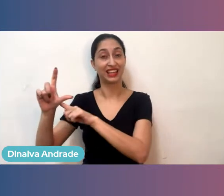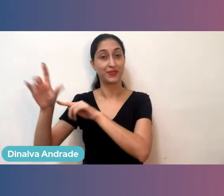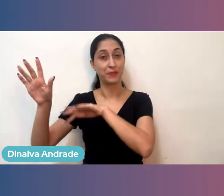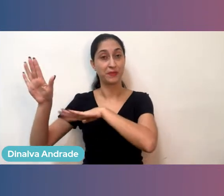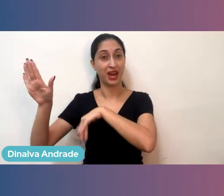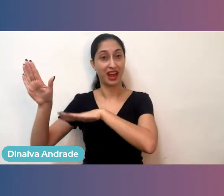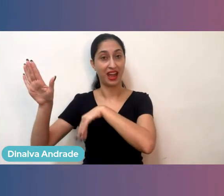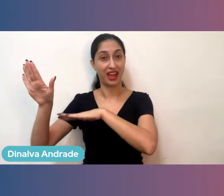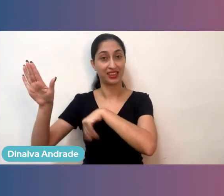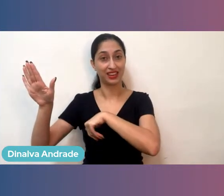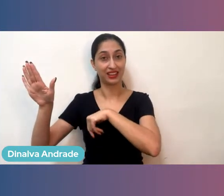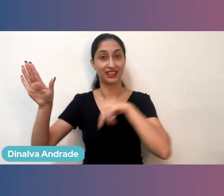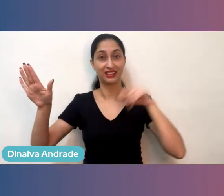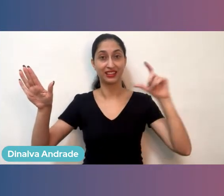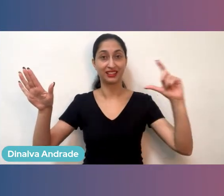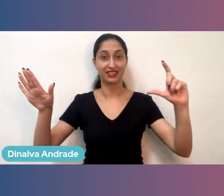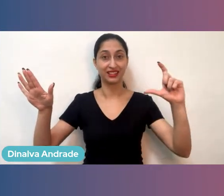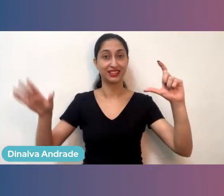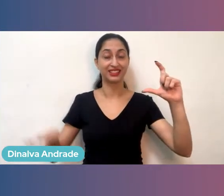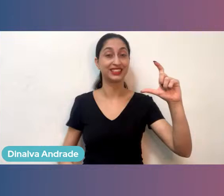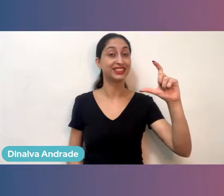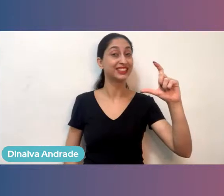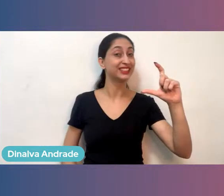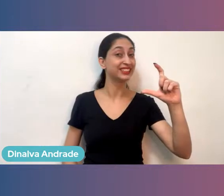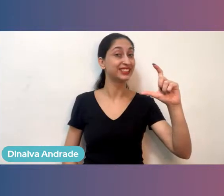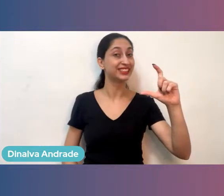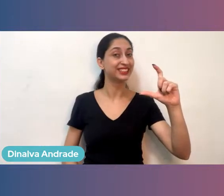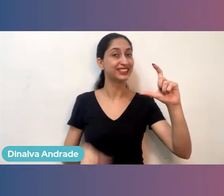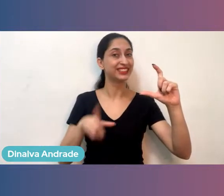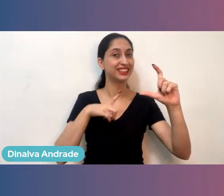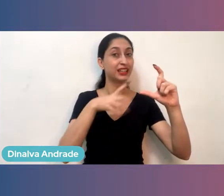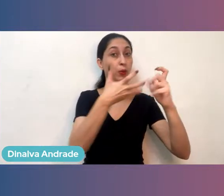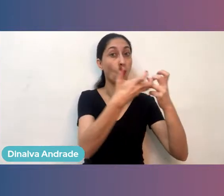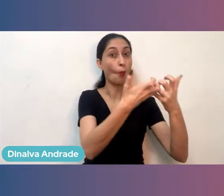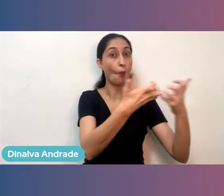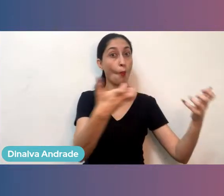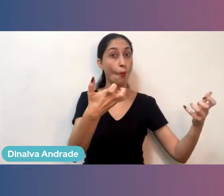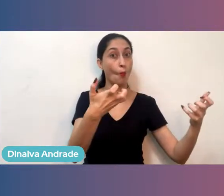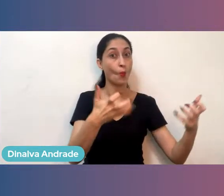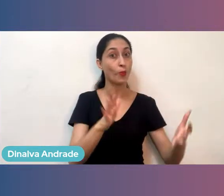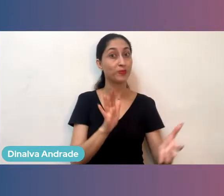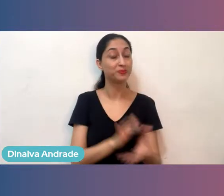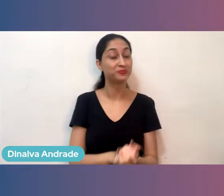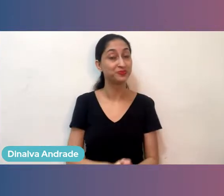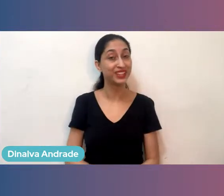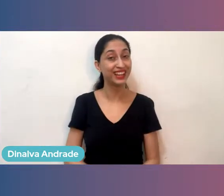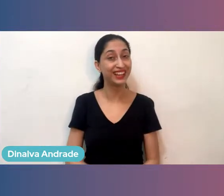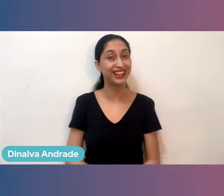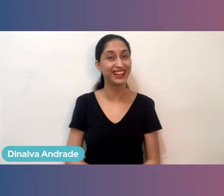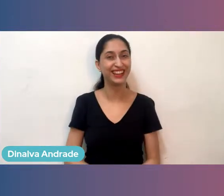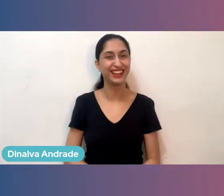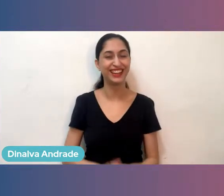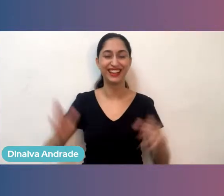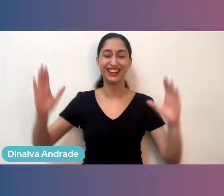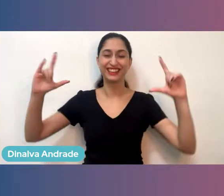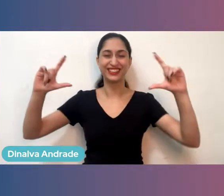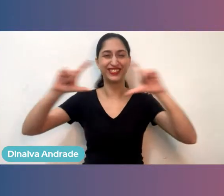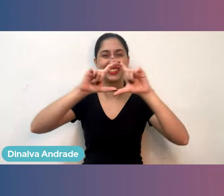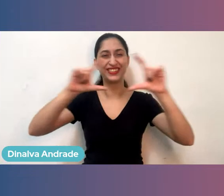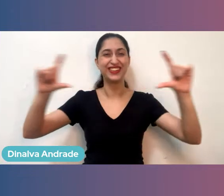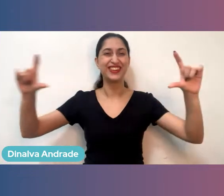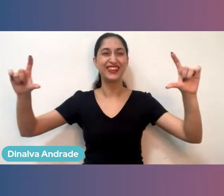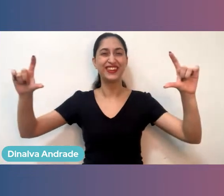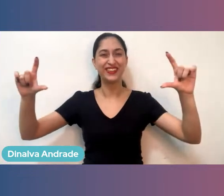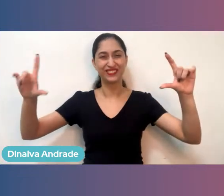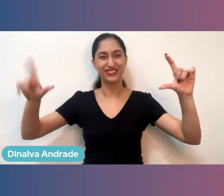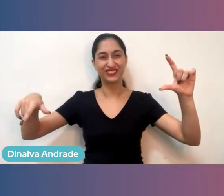terminando no outro lado, com o nosso sertão. Então, no decorrer desse corredor, às vezes eu até brinco que é um